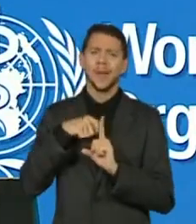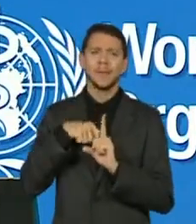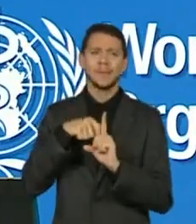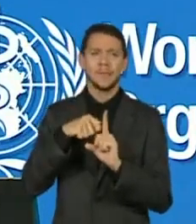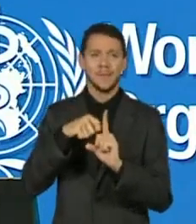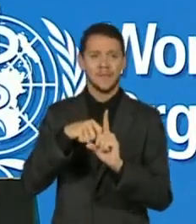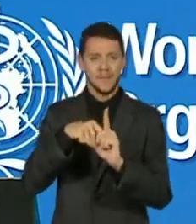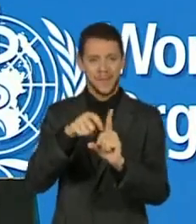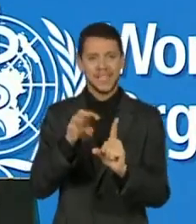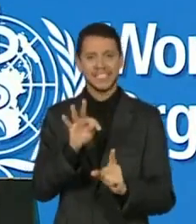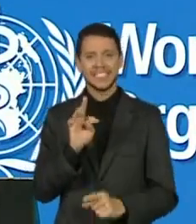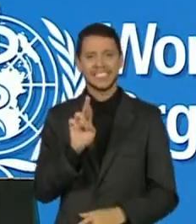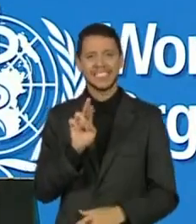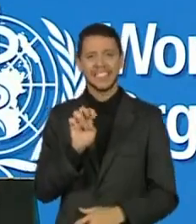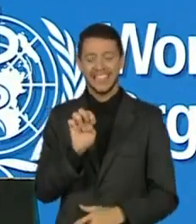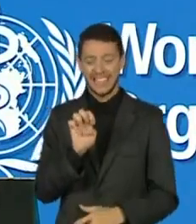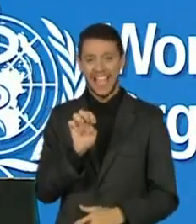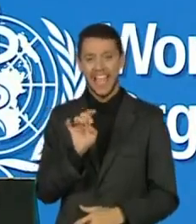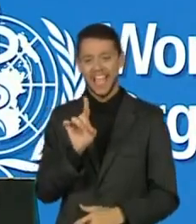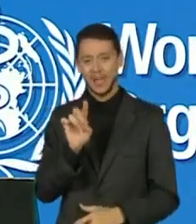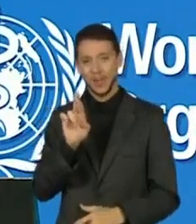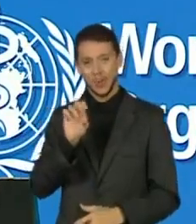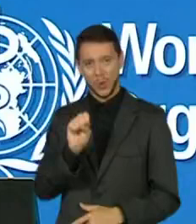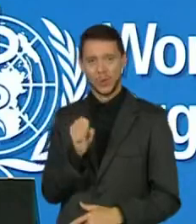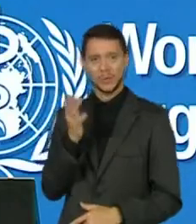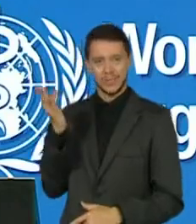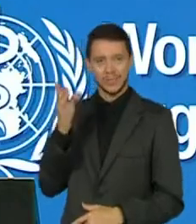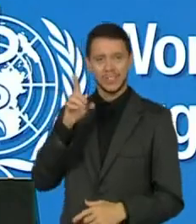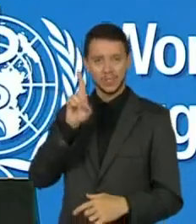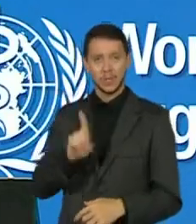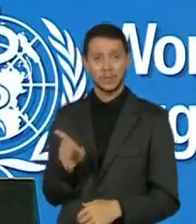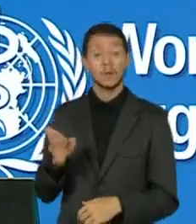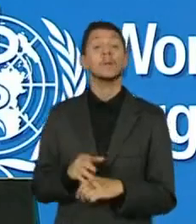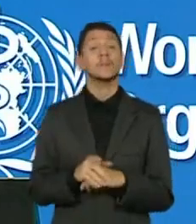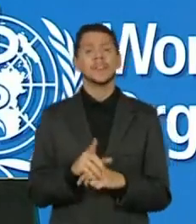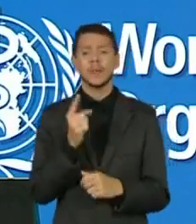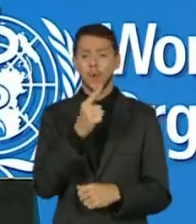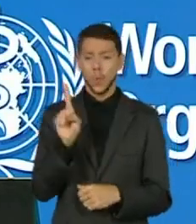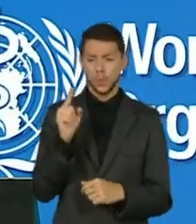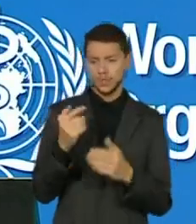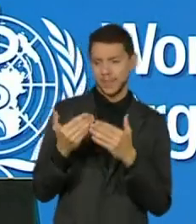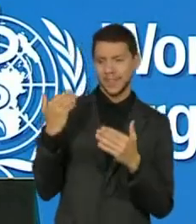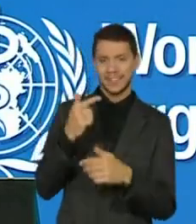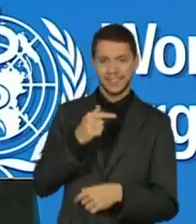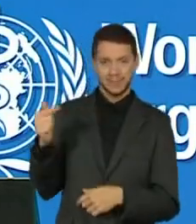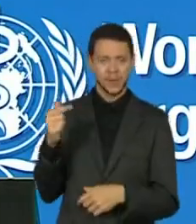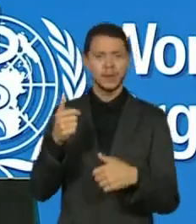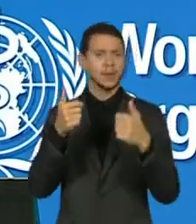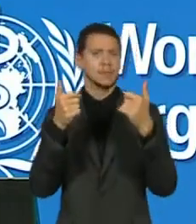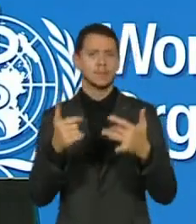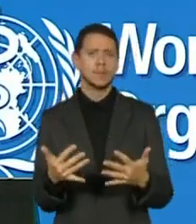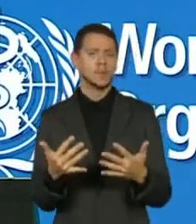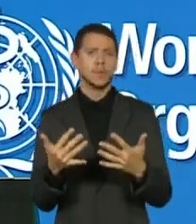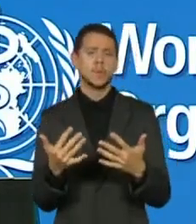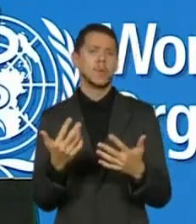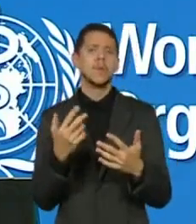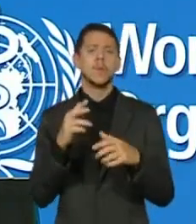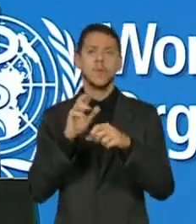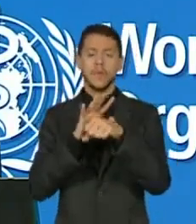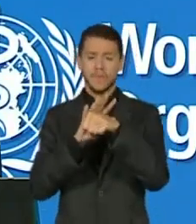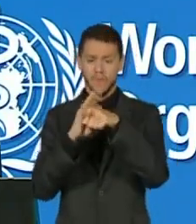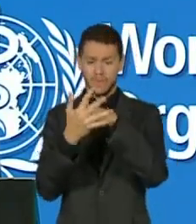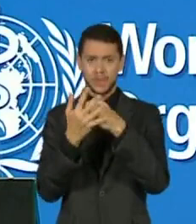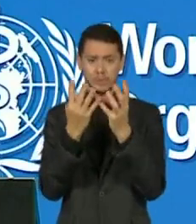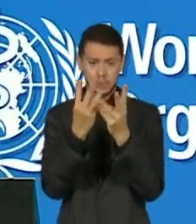é fundamental para coordenar estratégias. Na última semana, o vírus mostrou que não vai simplesmente desaparecer.